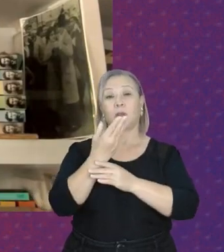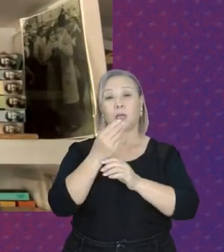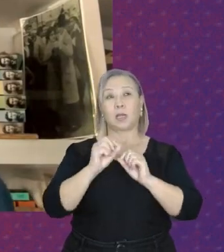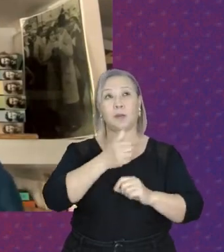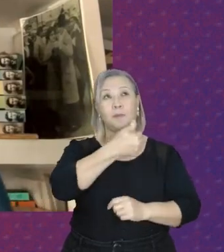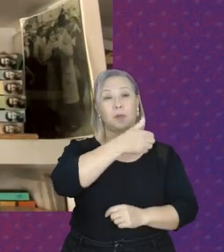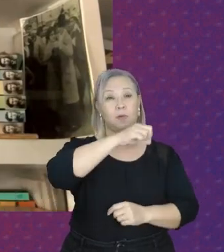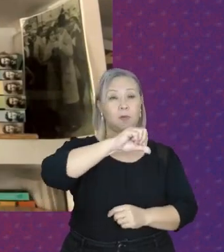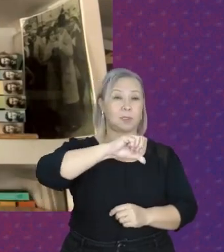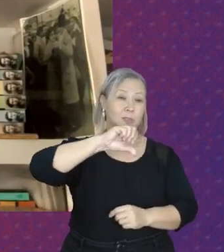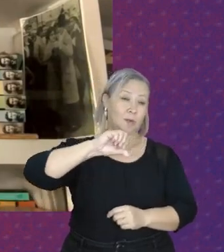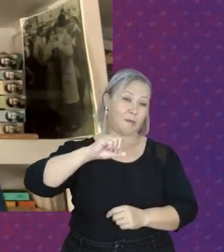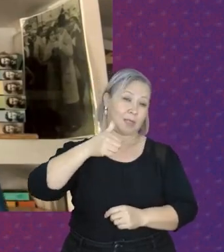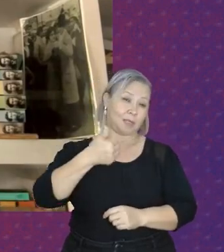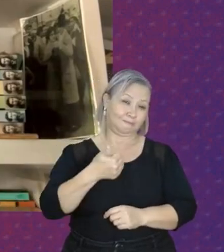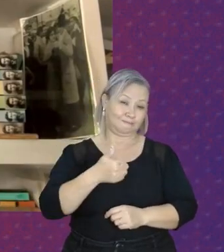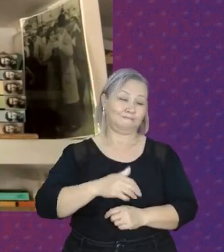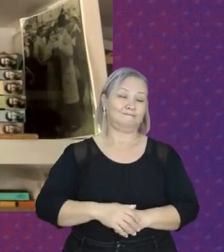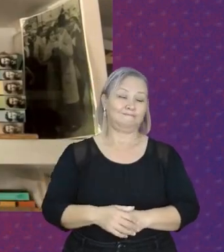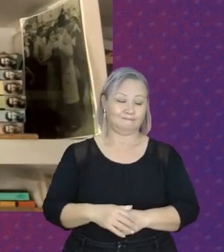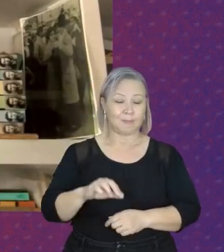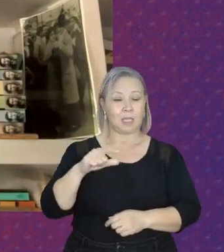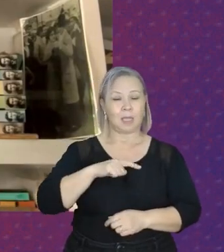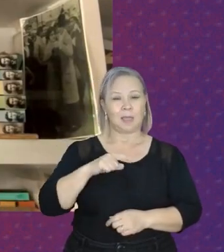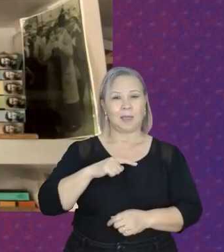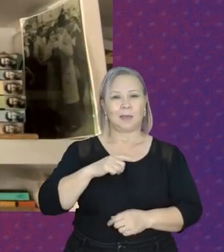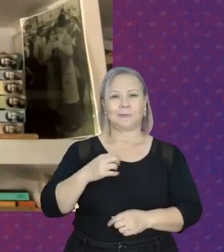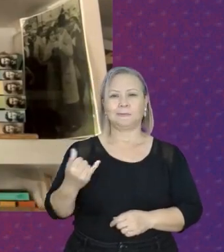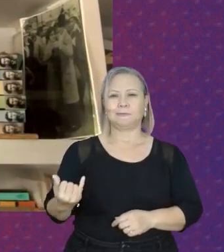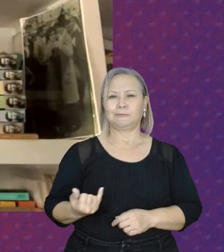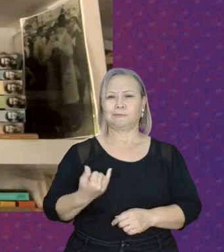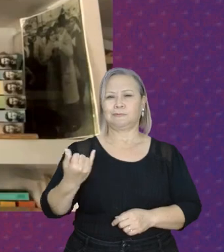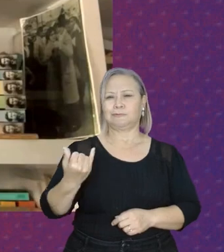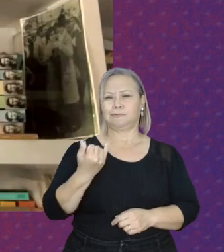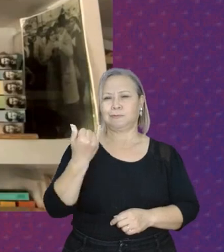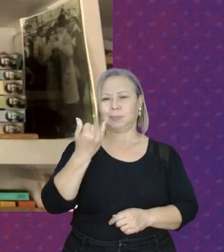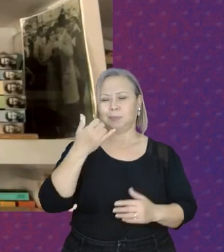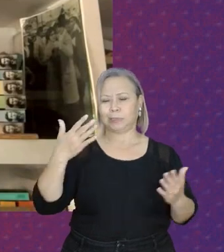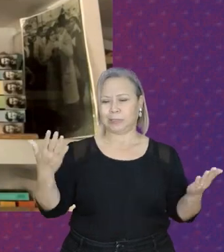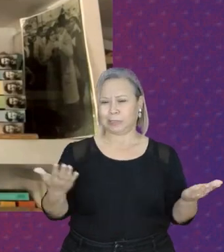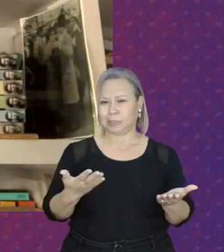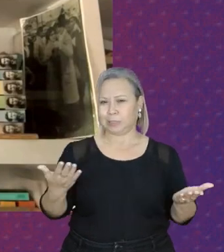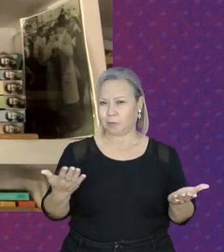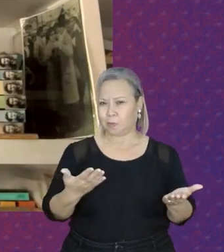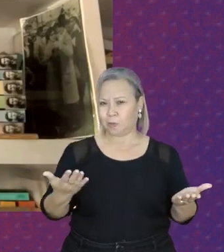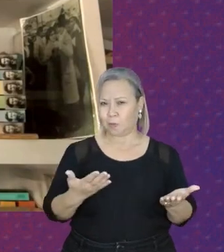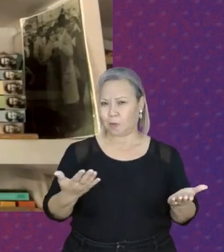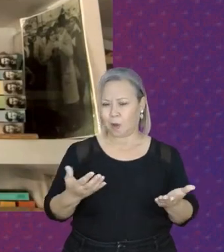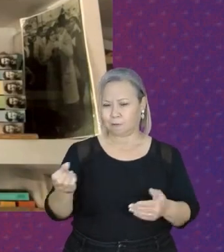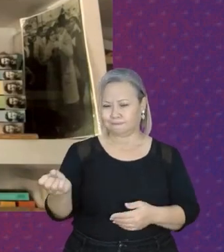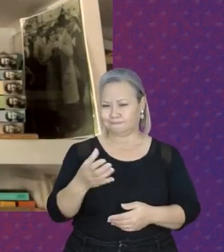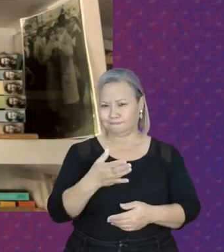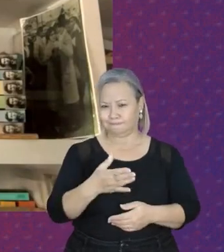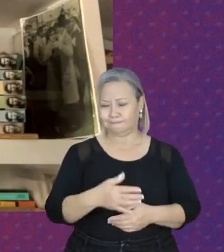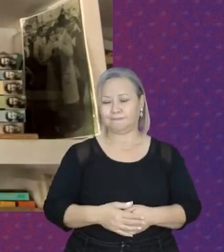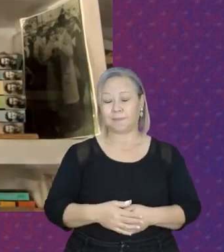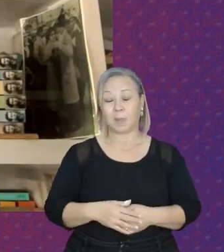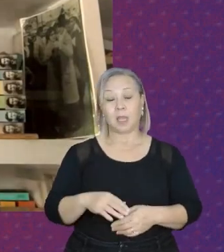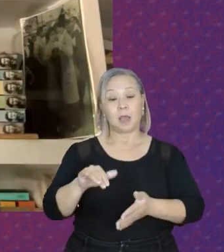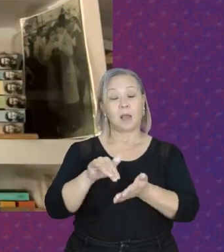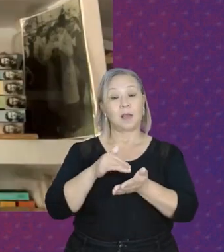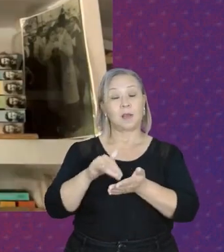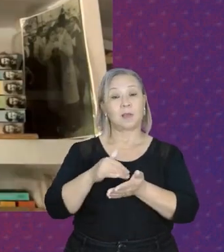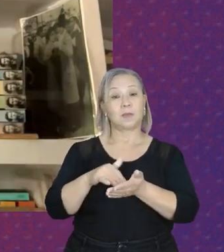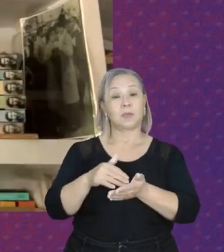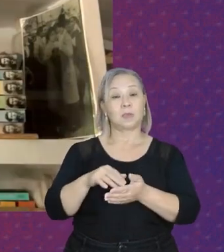1991, mas que tem uma grande atualidade, na minha opinião, pelos secretários de educação à